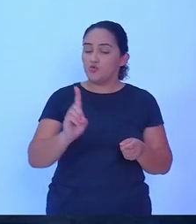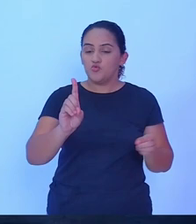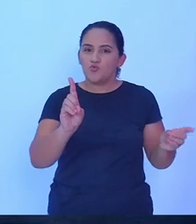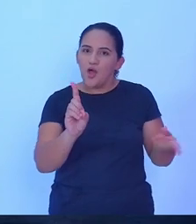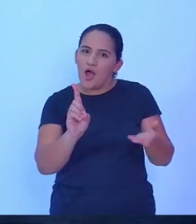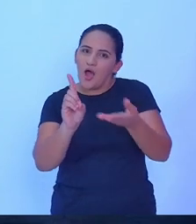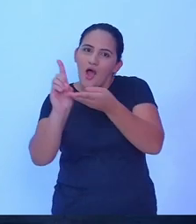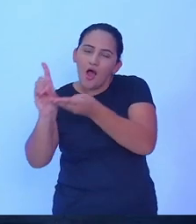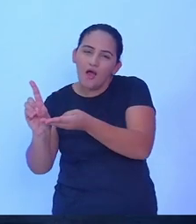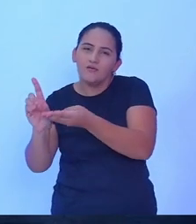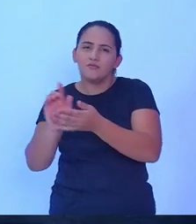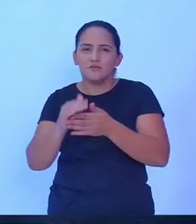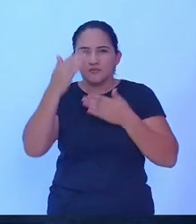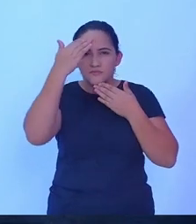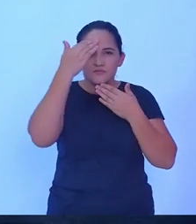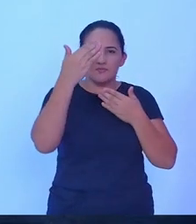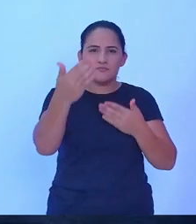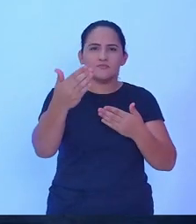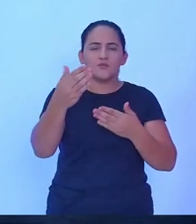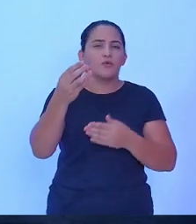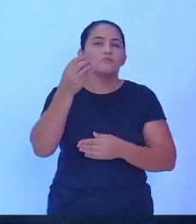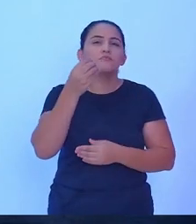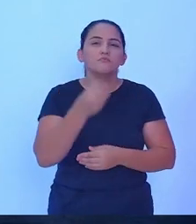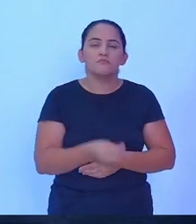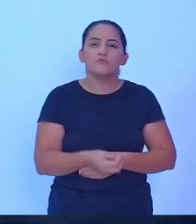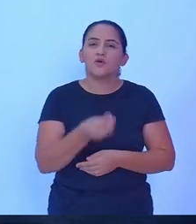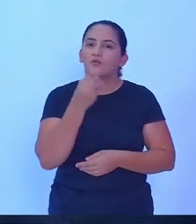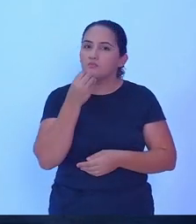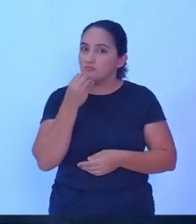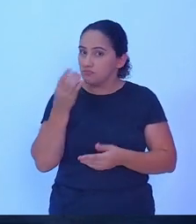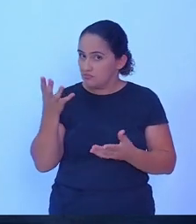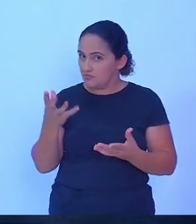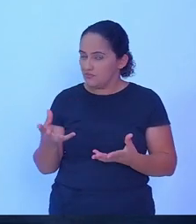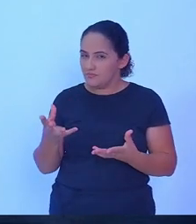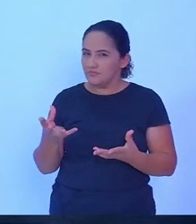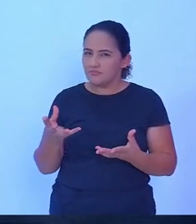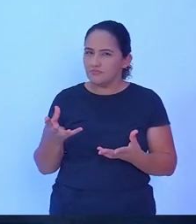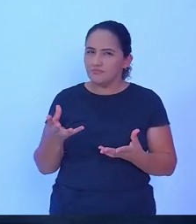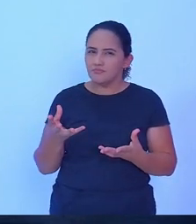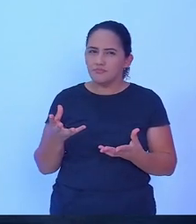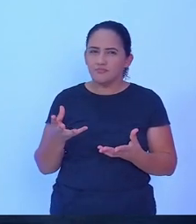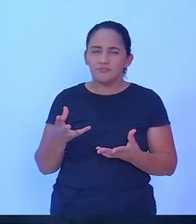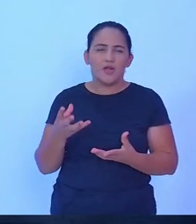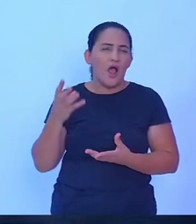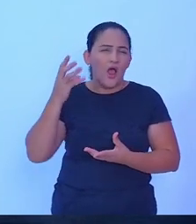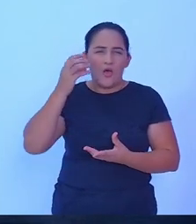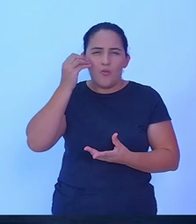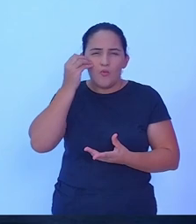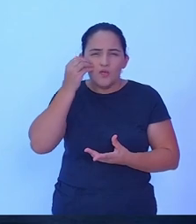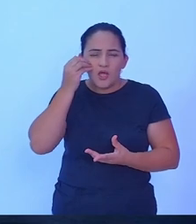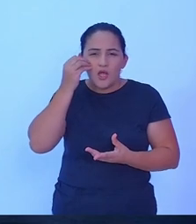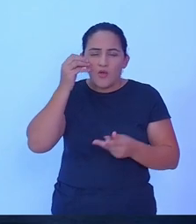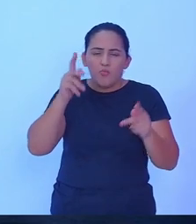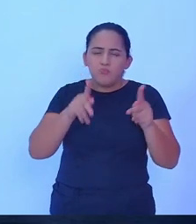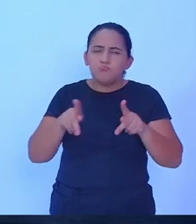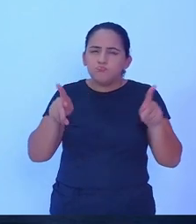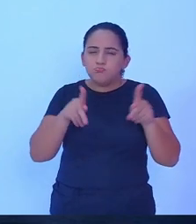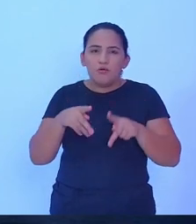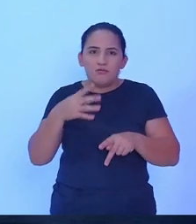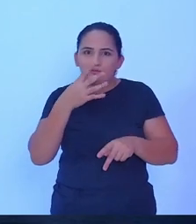agradecer pela oportunidade que vocês estão dando para a nossa população, para a nossa